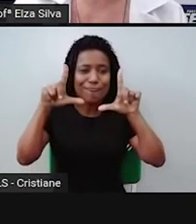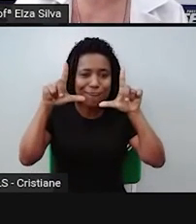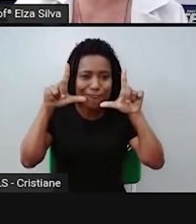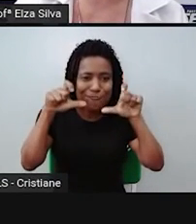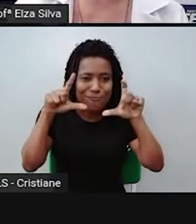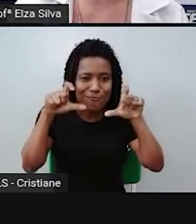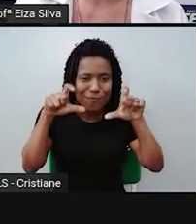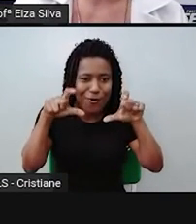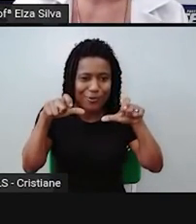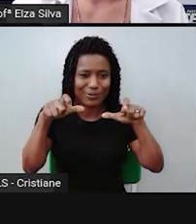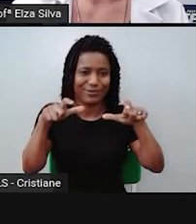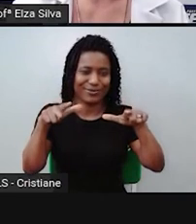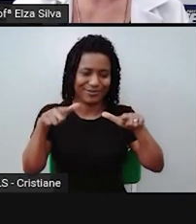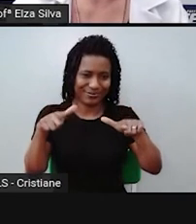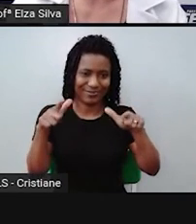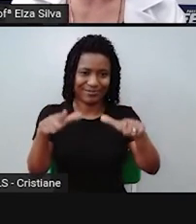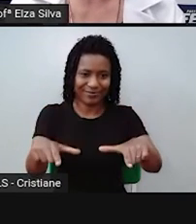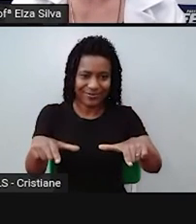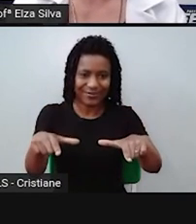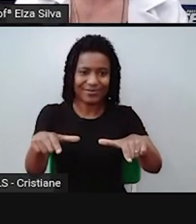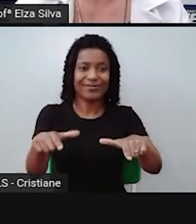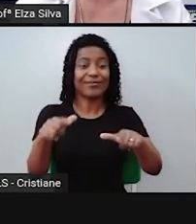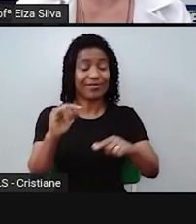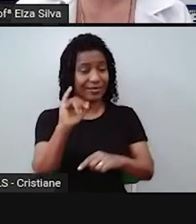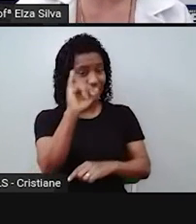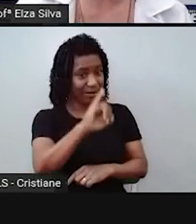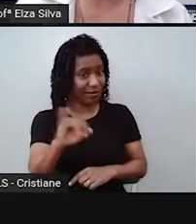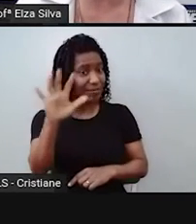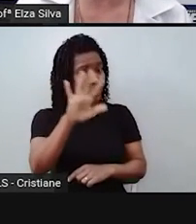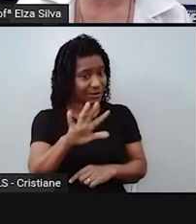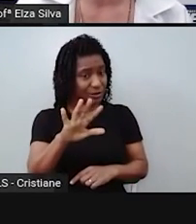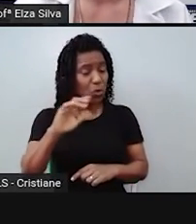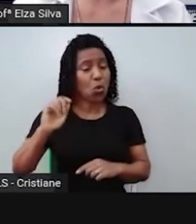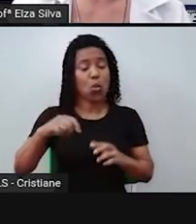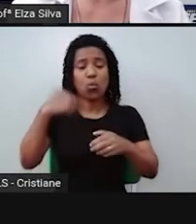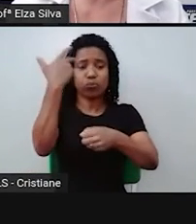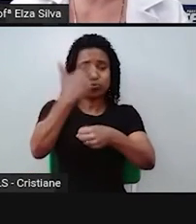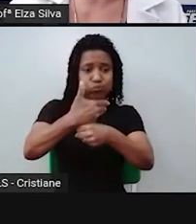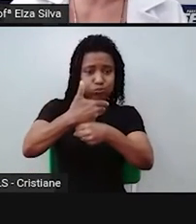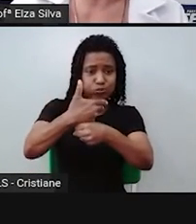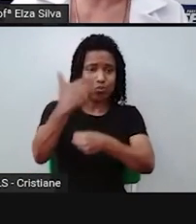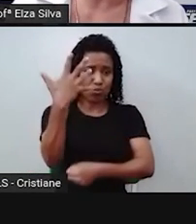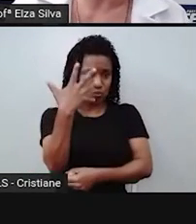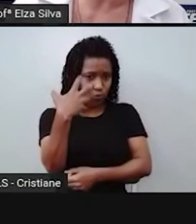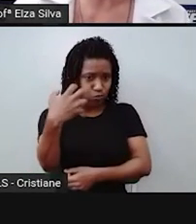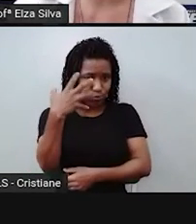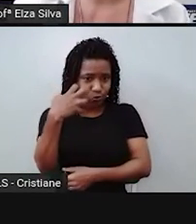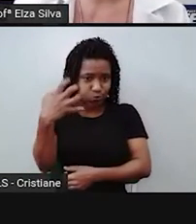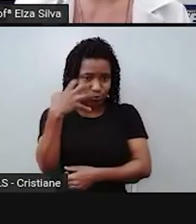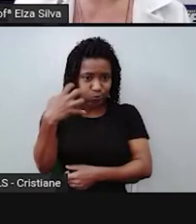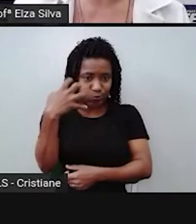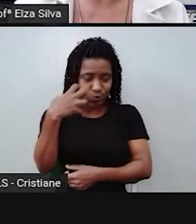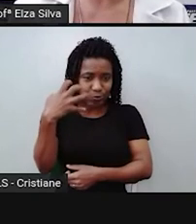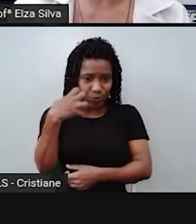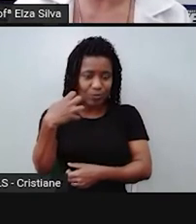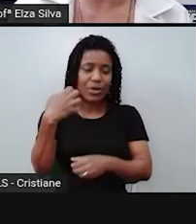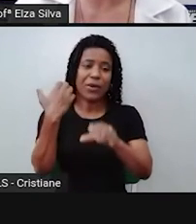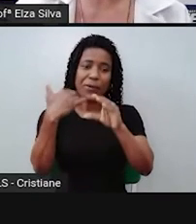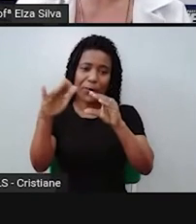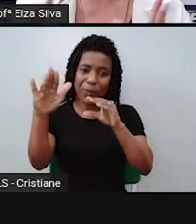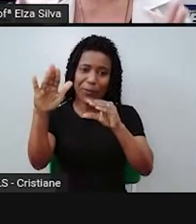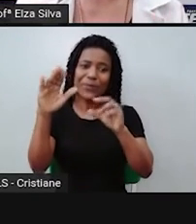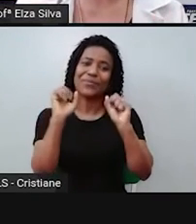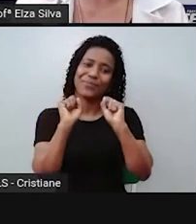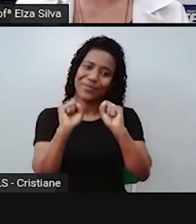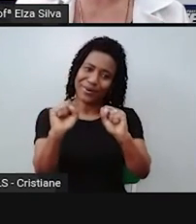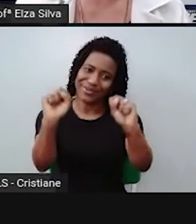que você produziu, ou então você pode fazer uma filmagem. Eu acho mais adequado, muito legal